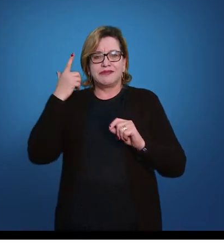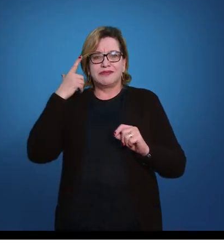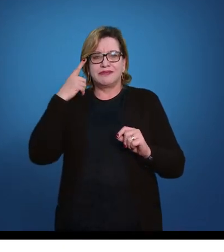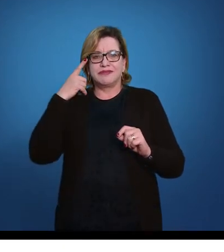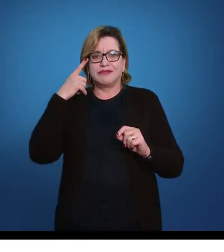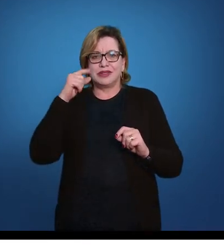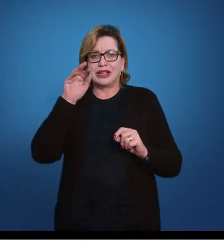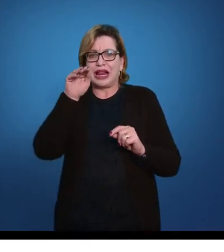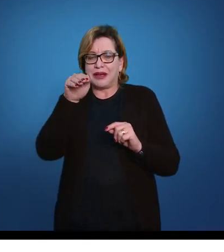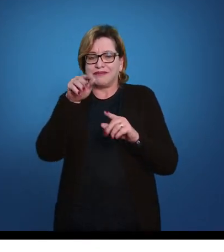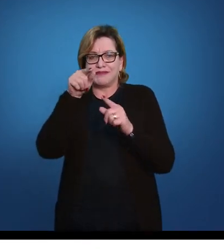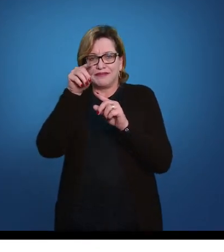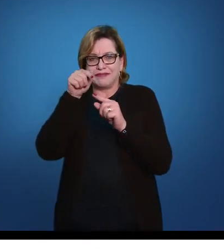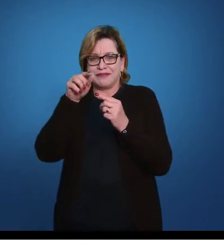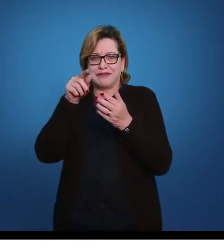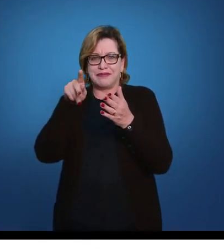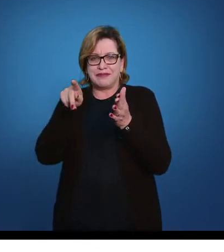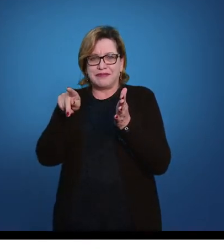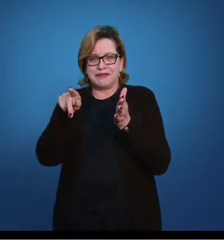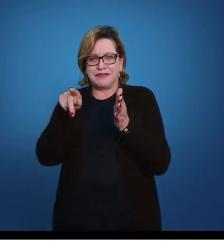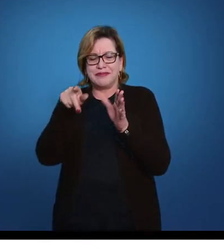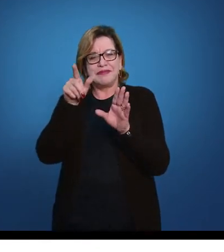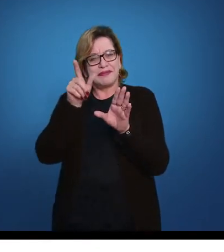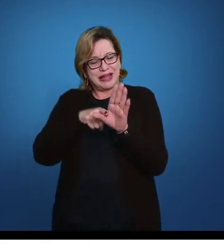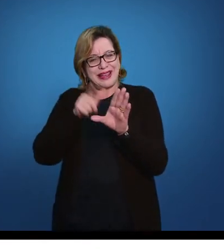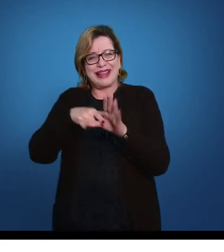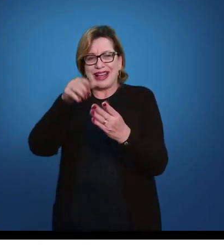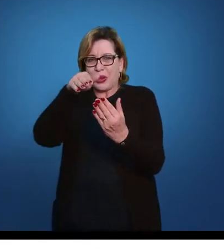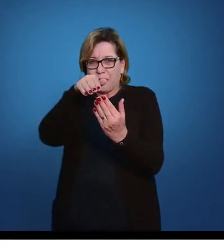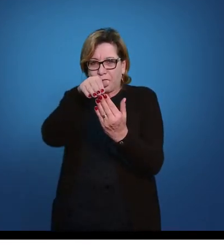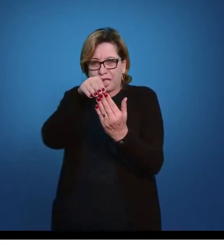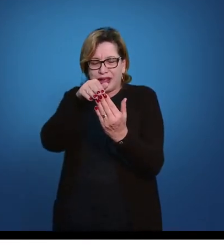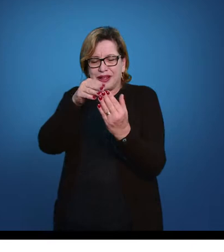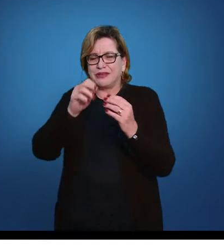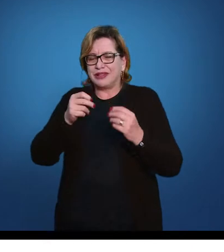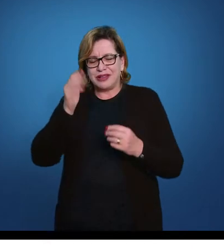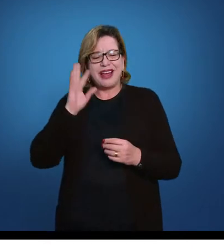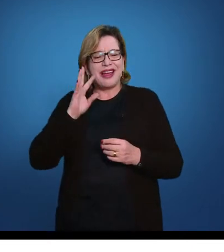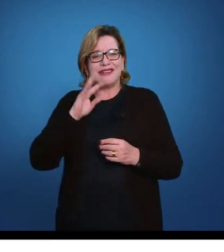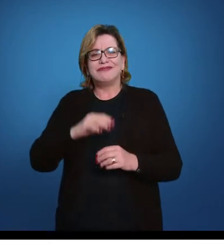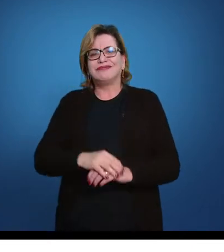pegar na ponta do pé, legal. Se não, é só para dar uma alongadinha.